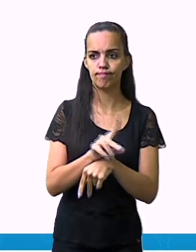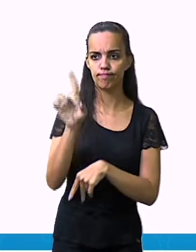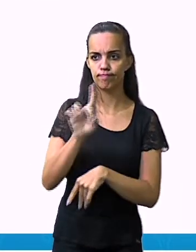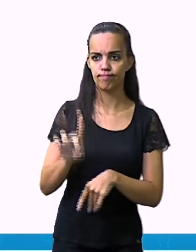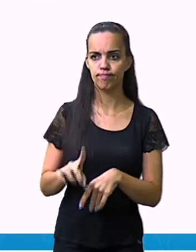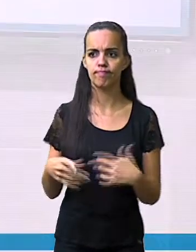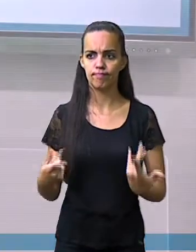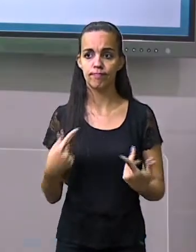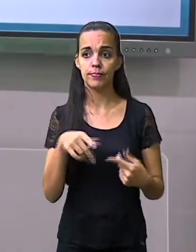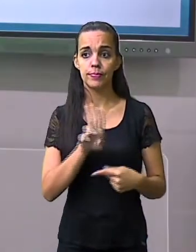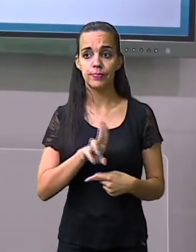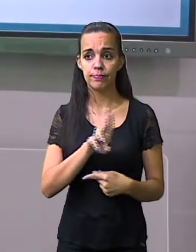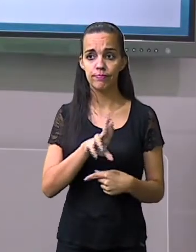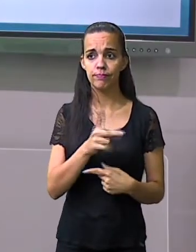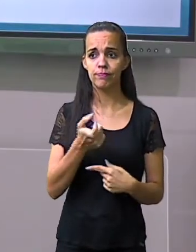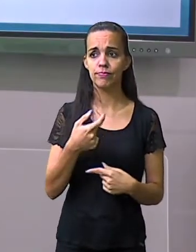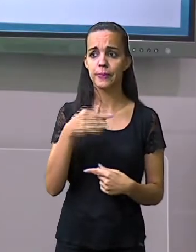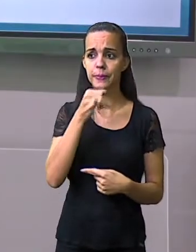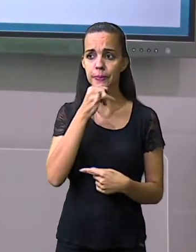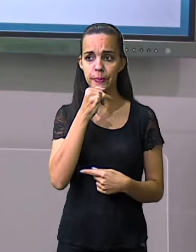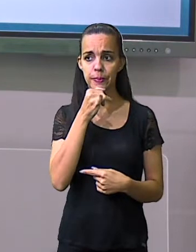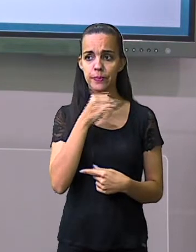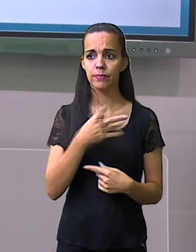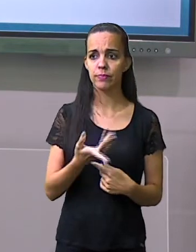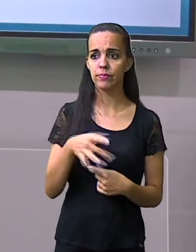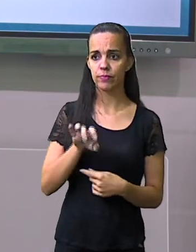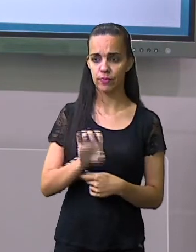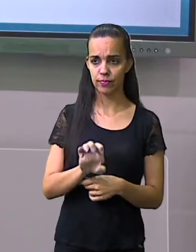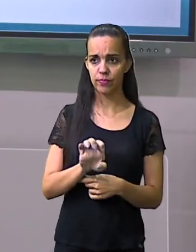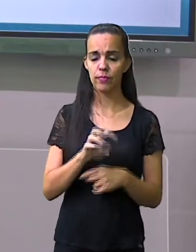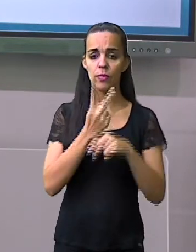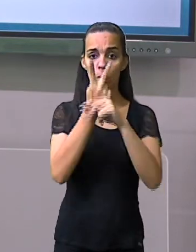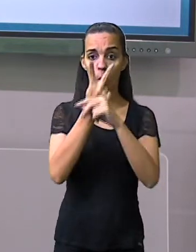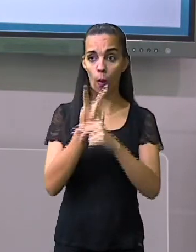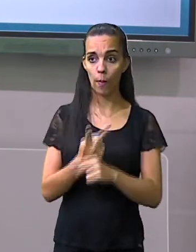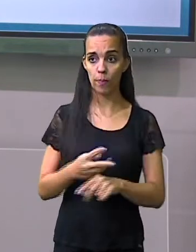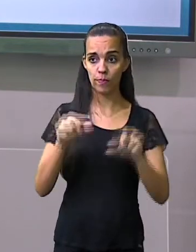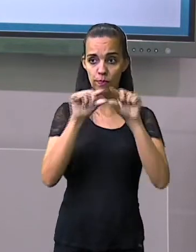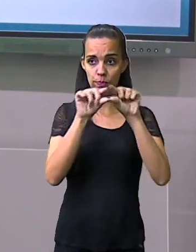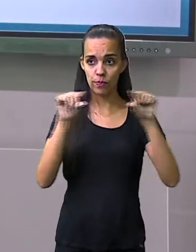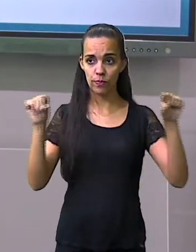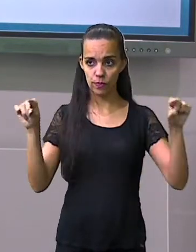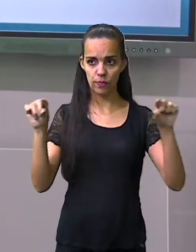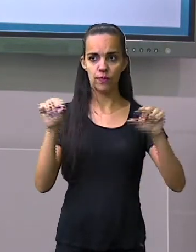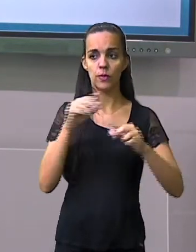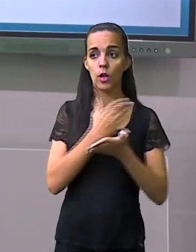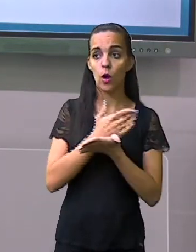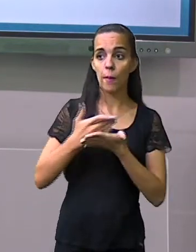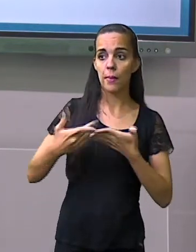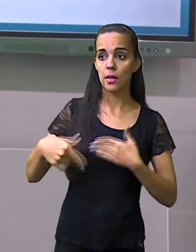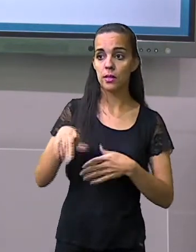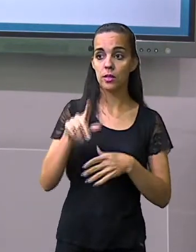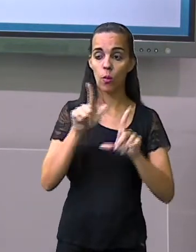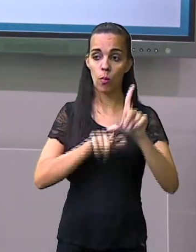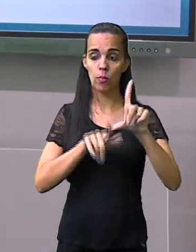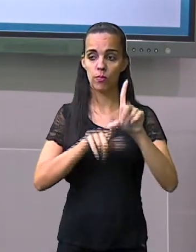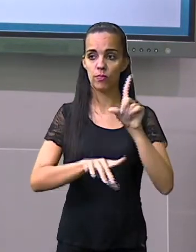Exclusivo começa com a letra E. Nós vamos procurar uma frase que comece aqui com a letra E, tá bom?